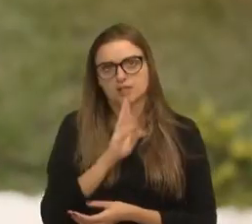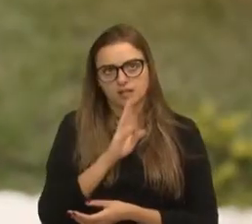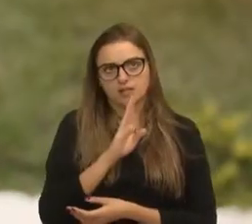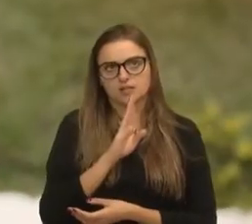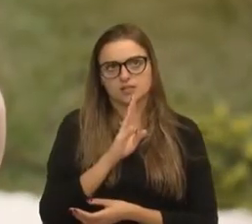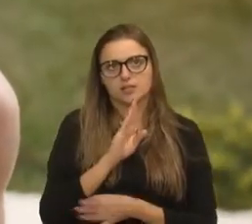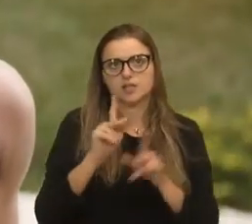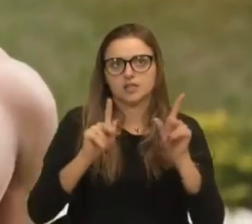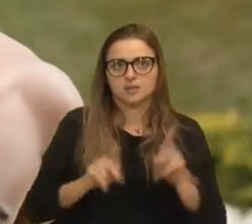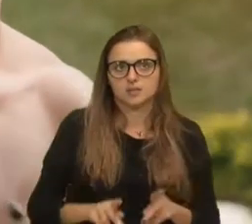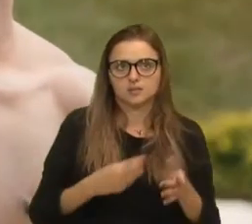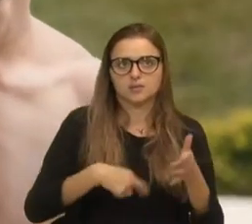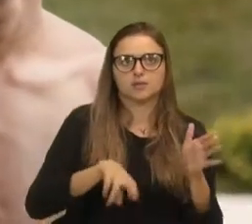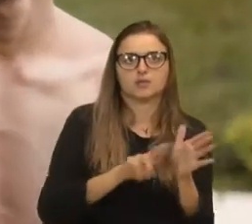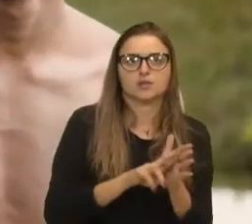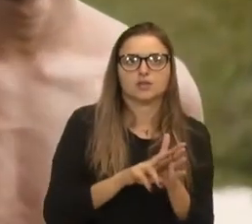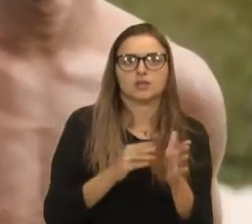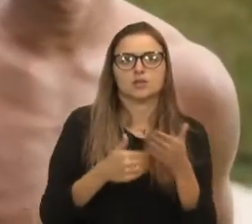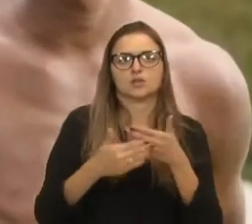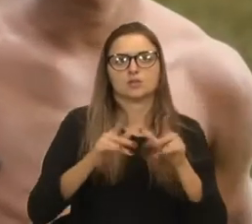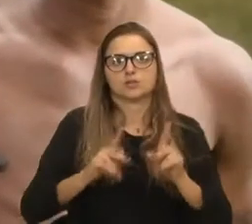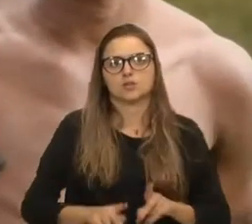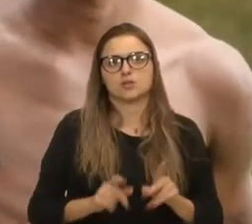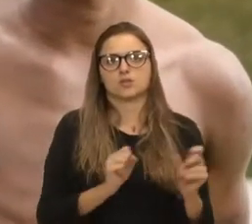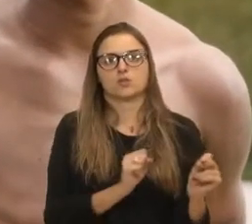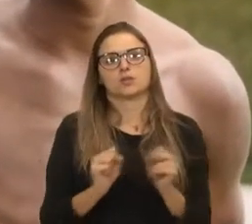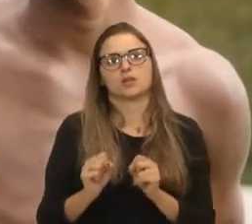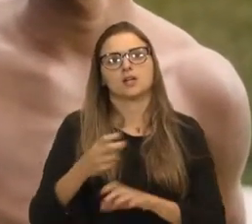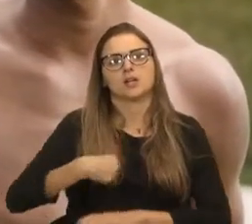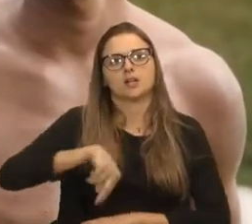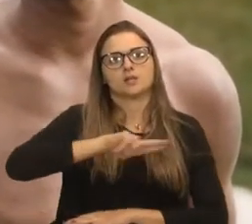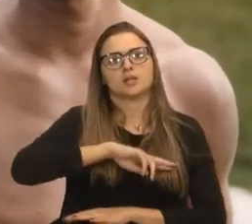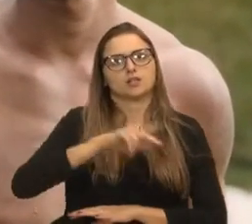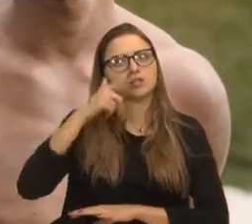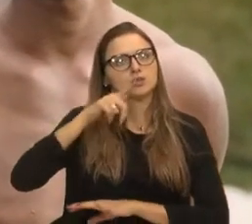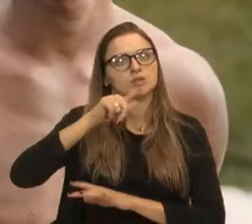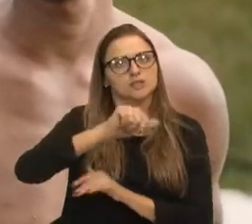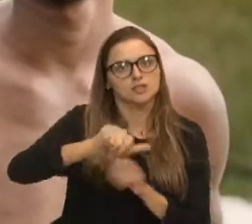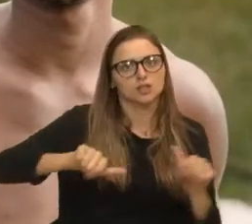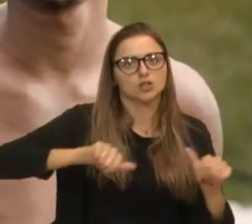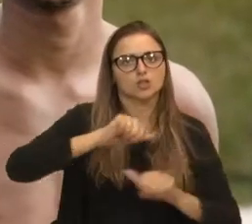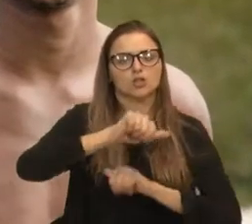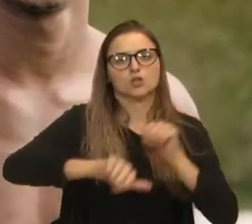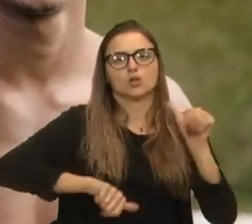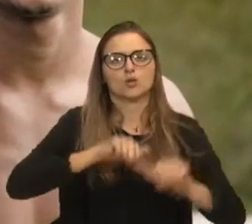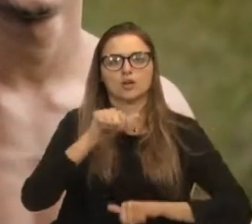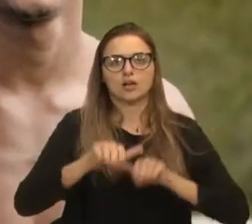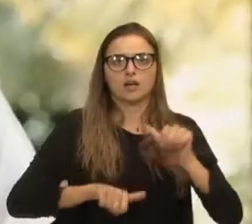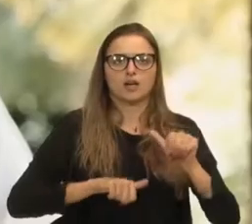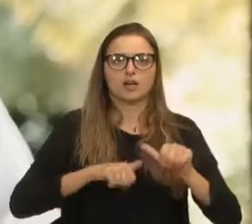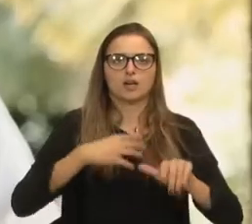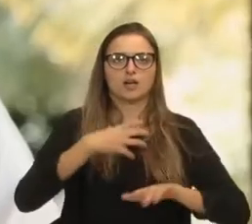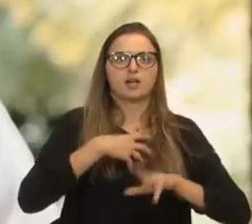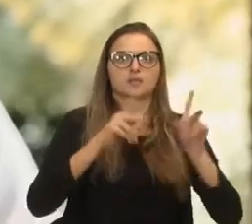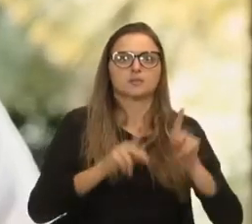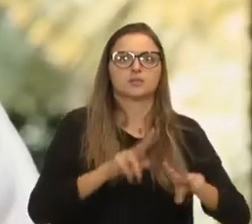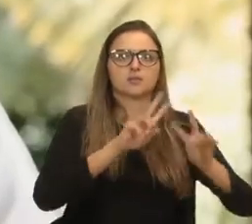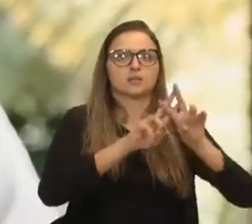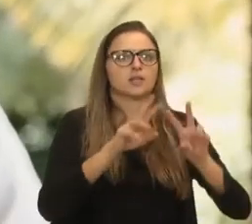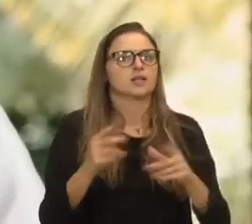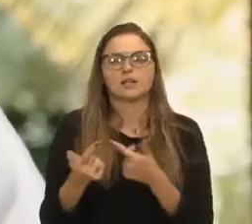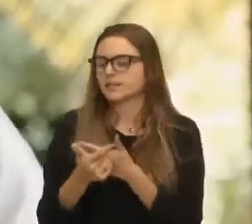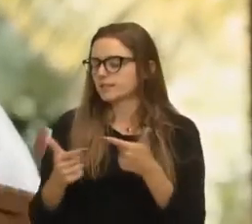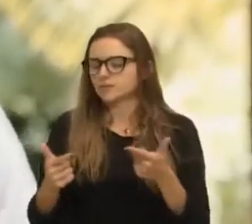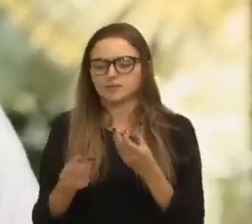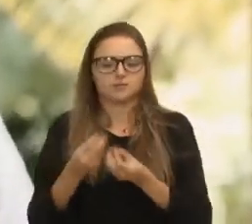às autoridades para que possamos mudar o quadro prisional do nosso país. Não é possível